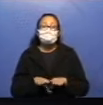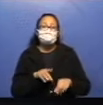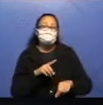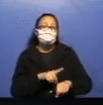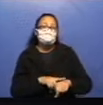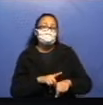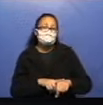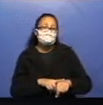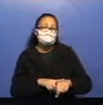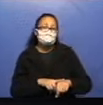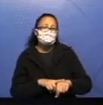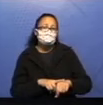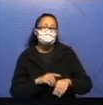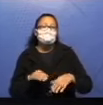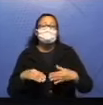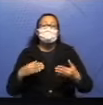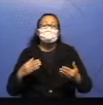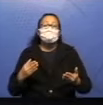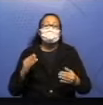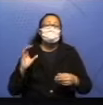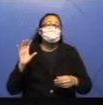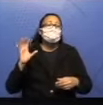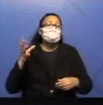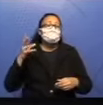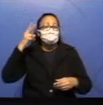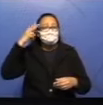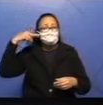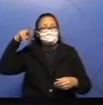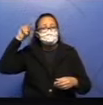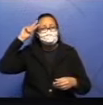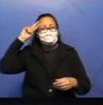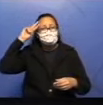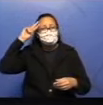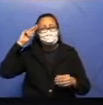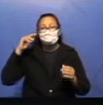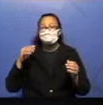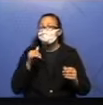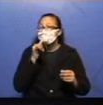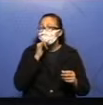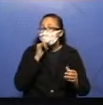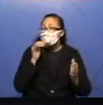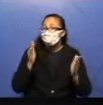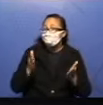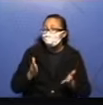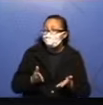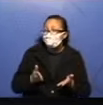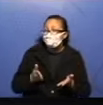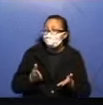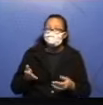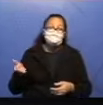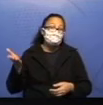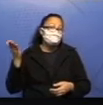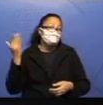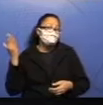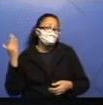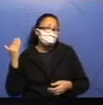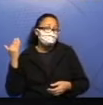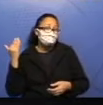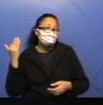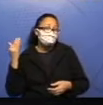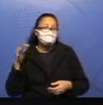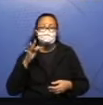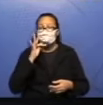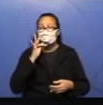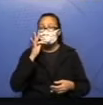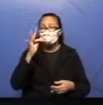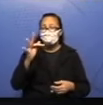que aconteceu isso? Quando aconteceu a minha história? Ela aconteceu hoje, no presente? Ela aconteceu no passado? Ela aconteceu